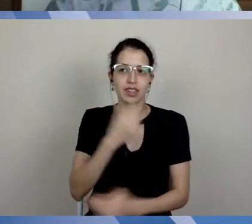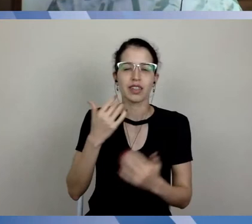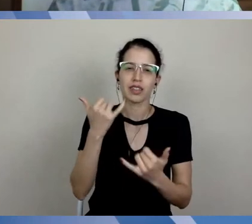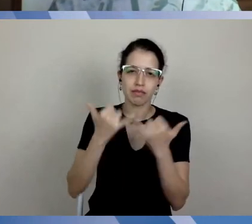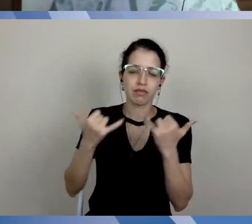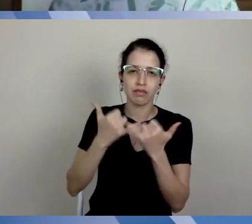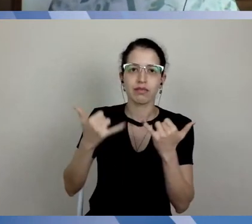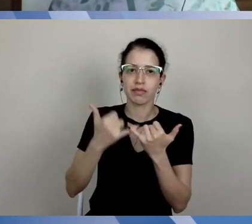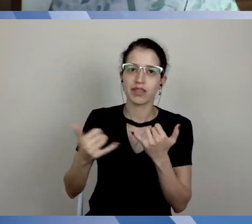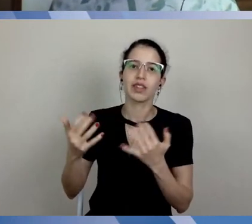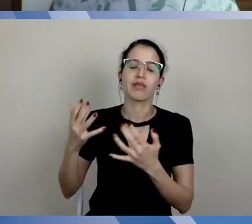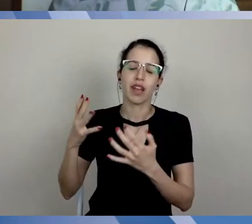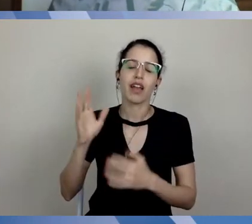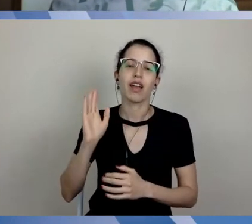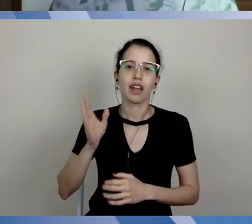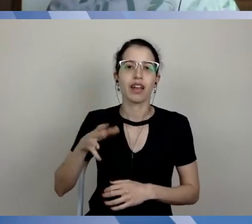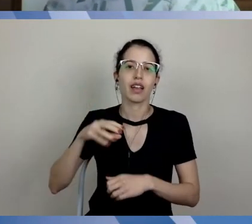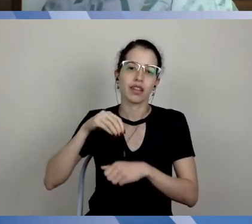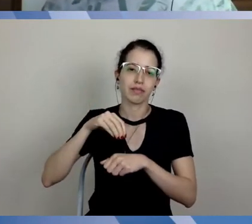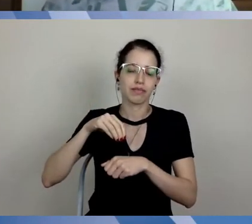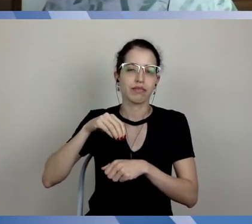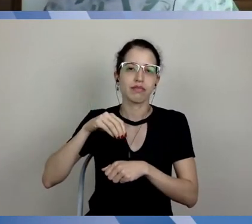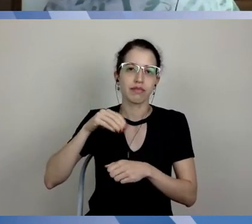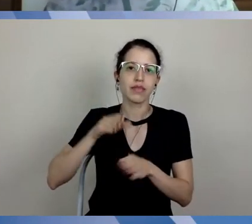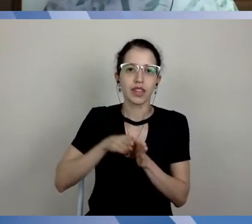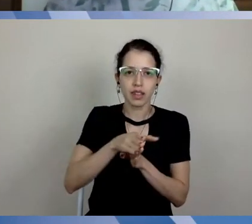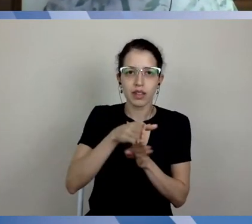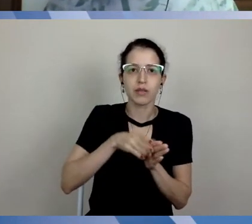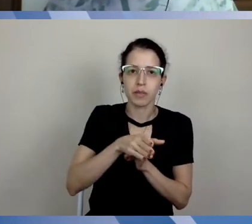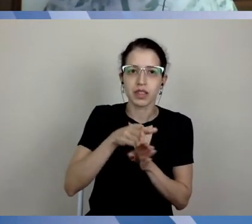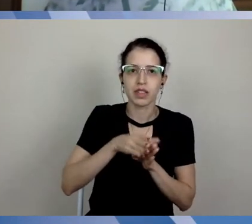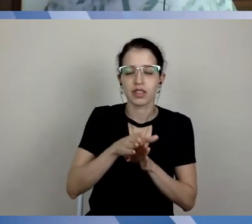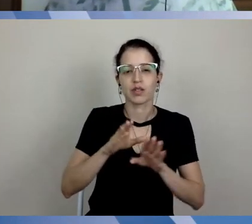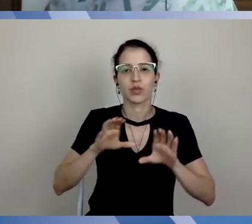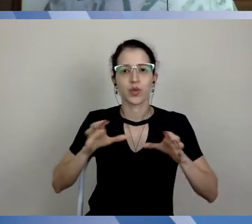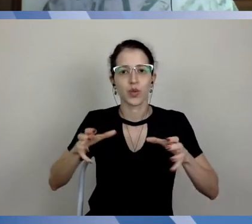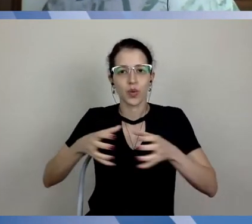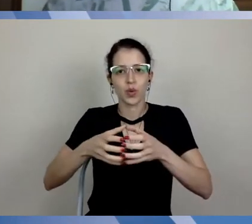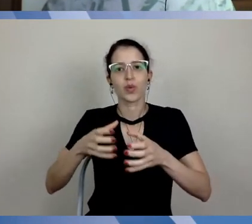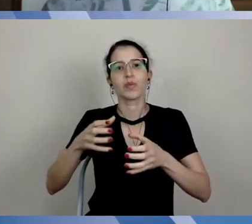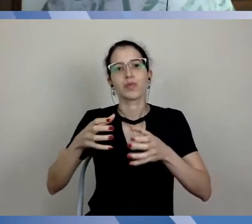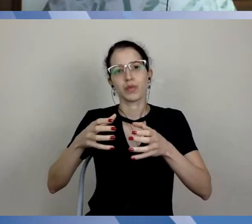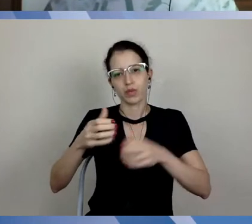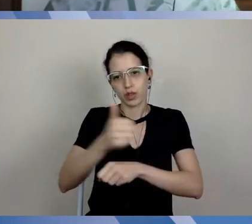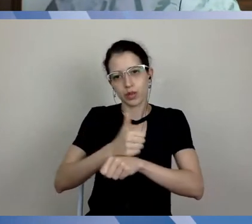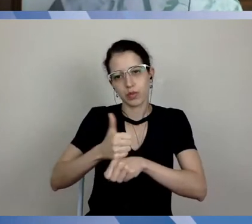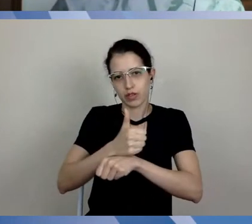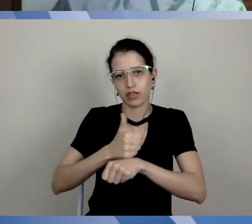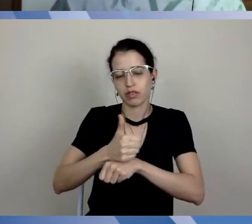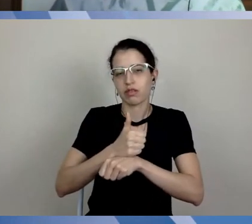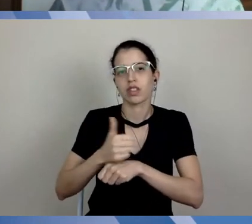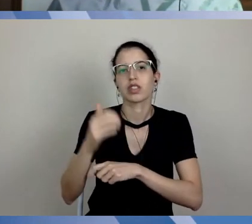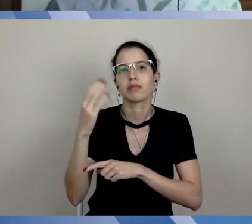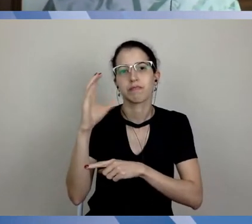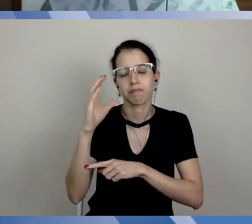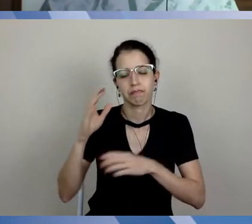é a sugestão dos consensos de especialistas que nós temos reunido com frequência para decidir isso. Agora,